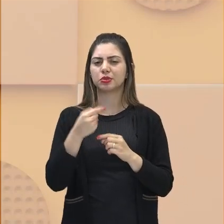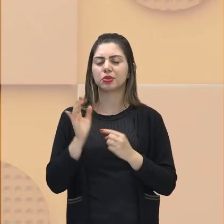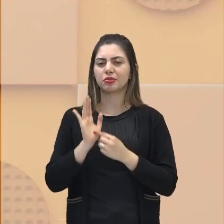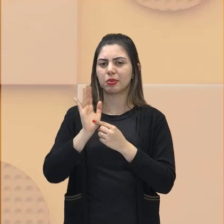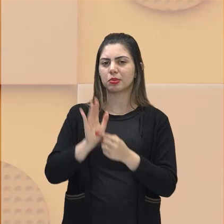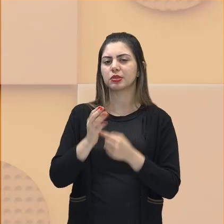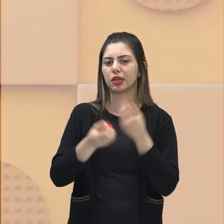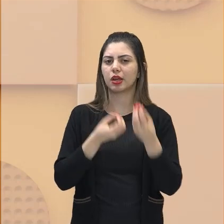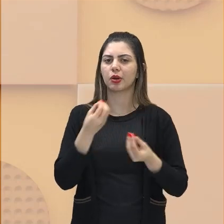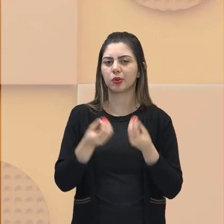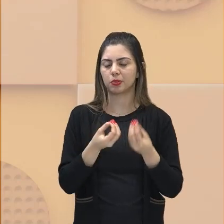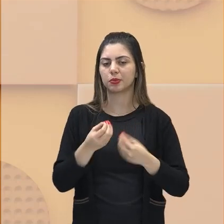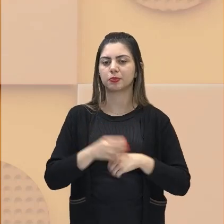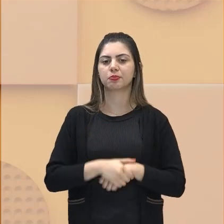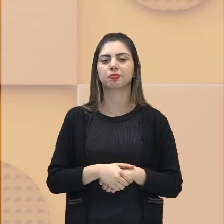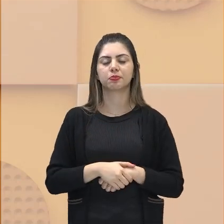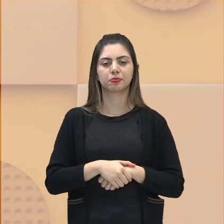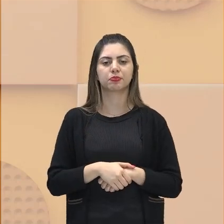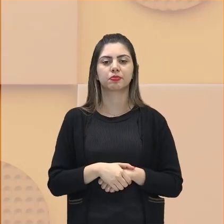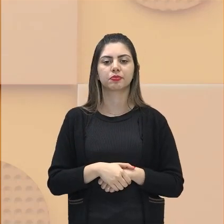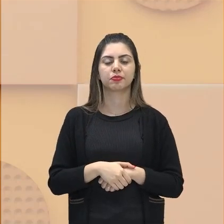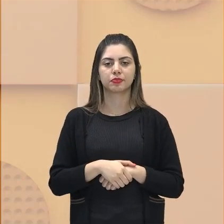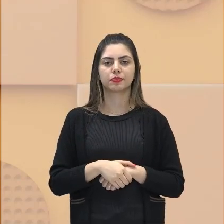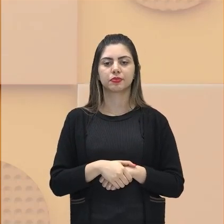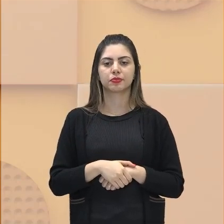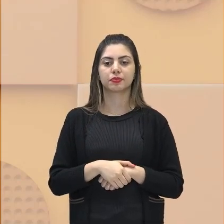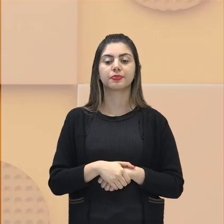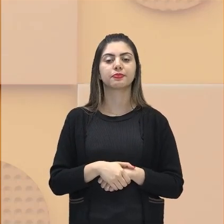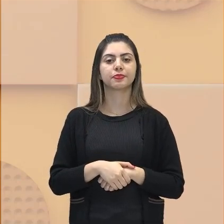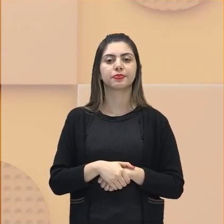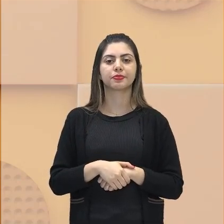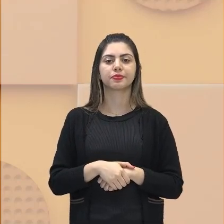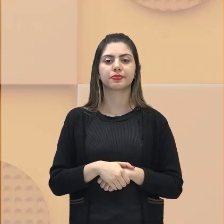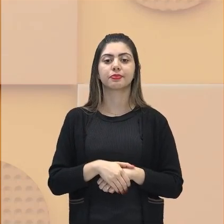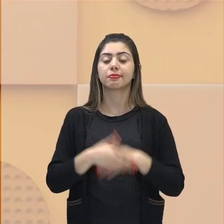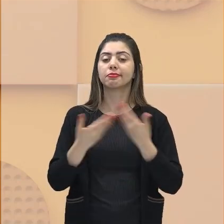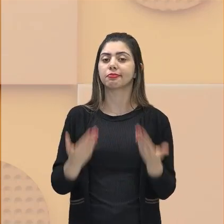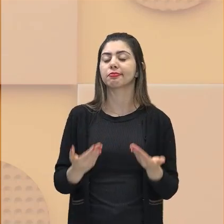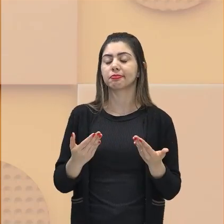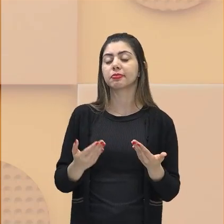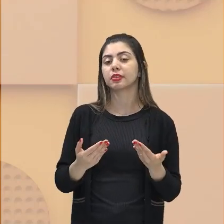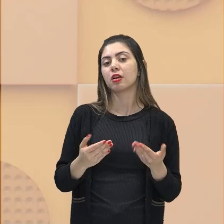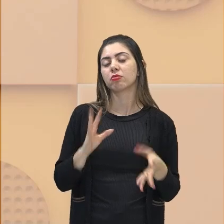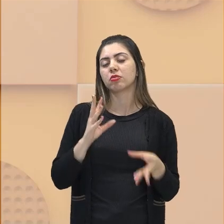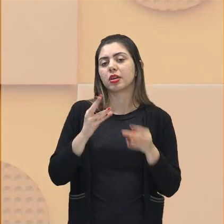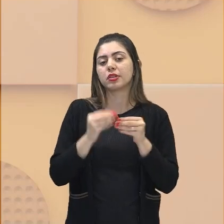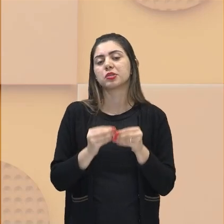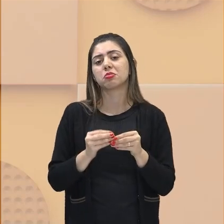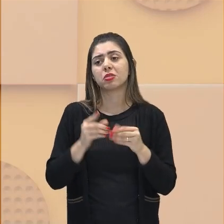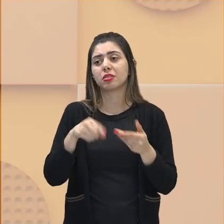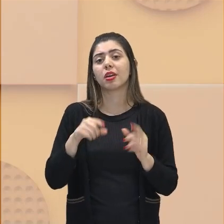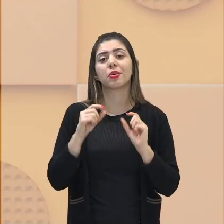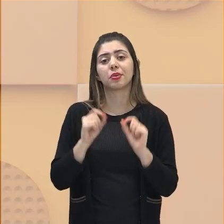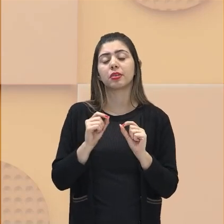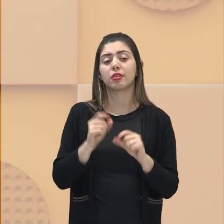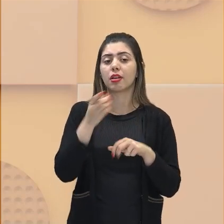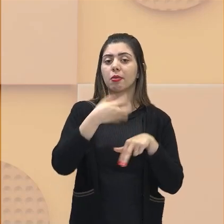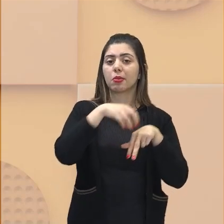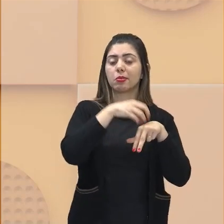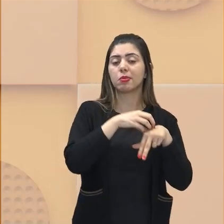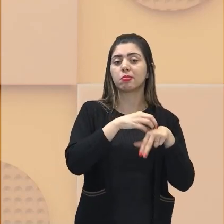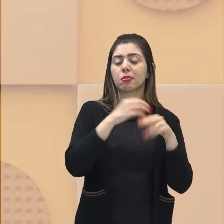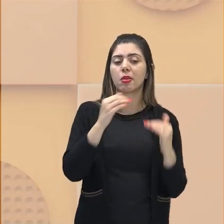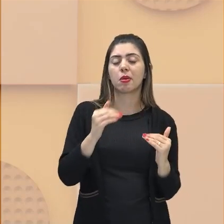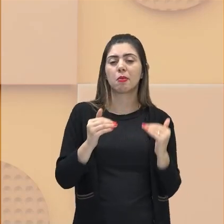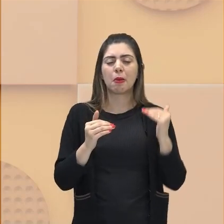decorativo, né? Nessa questão do controle político, tá? Mas, de modo simples, era isso. A figura do monarca não deveria